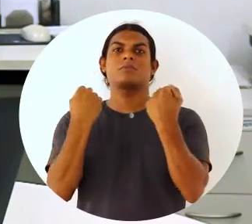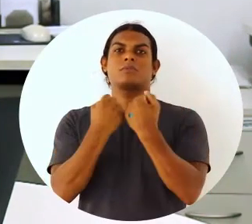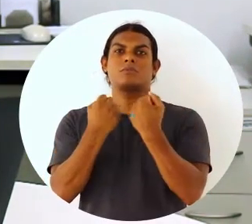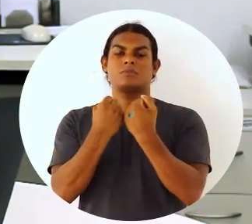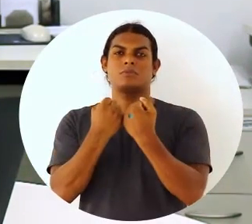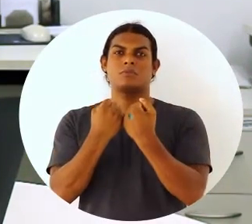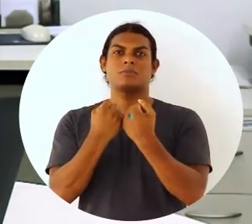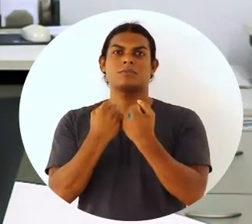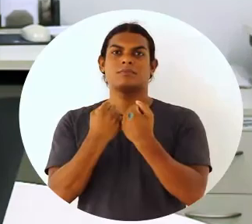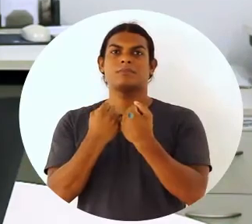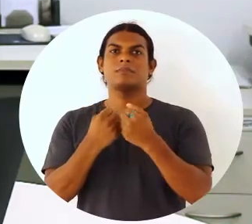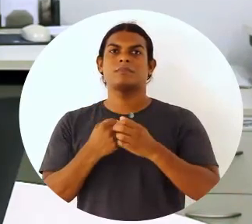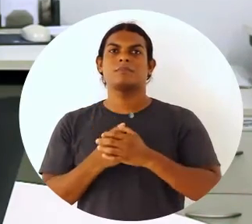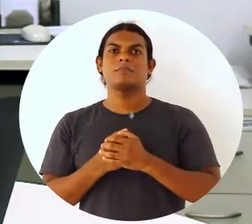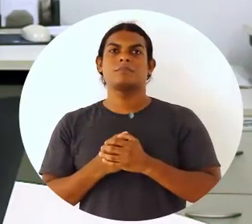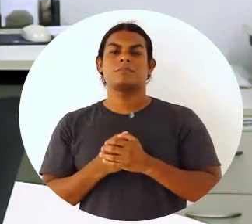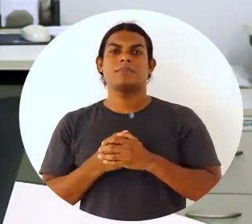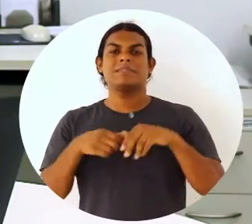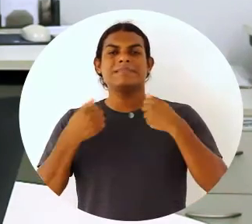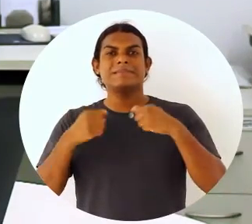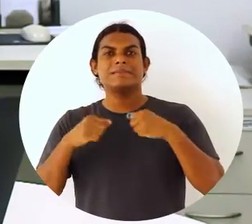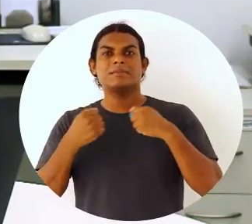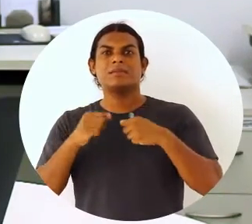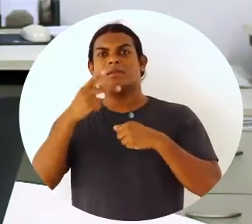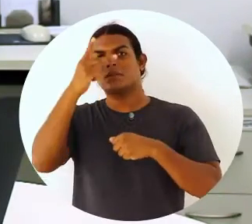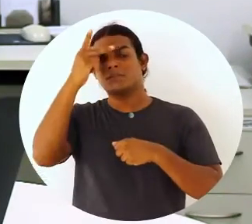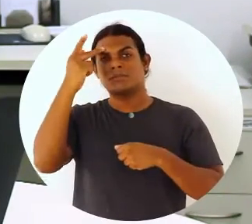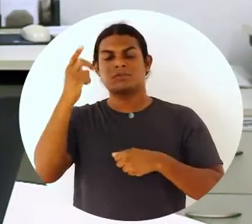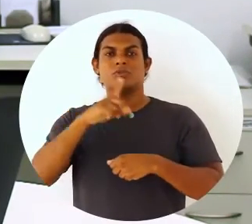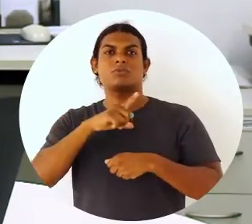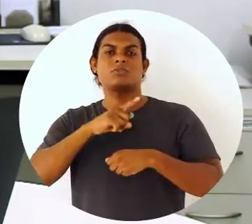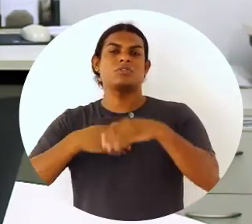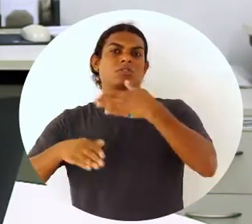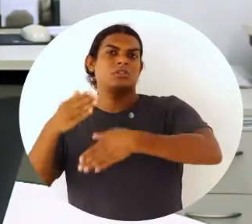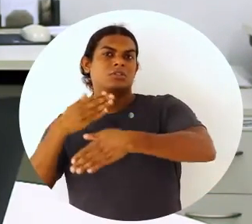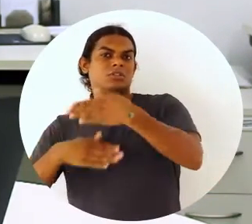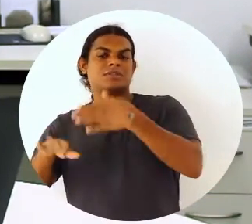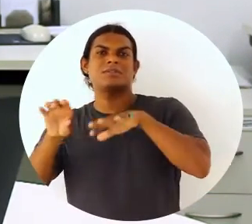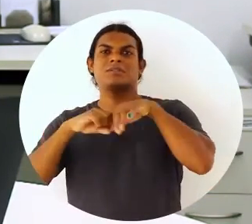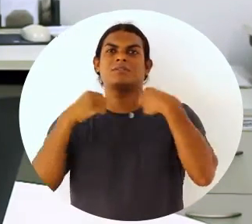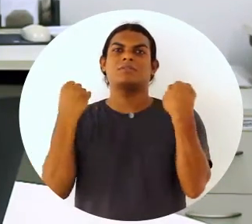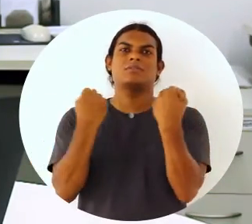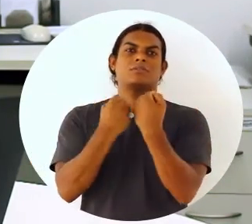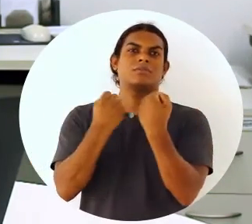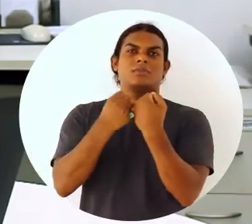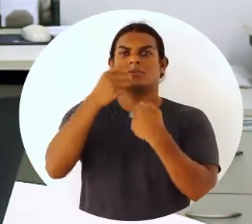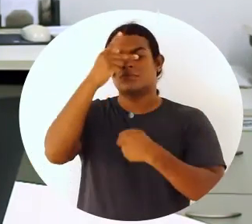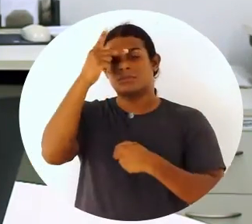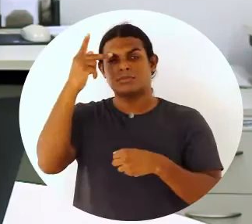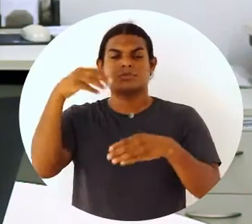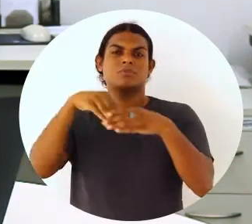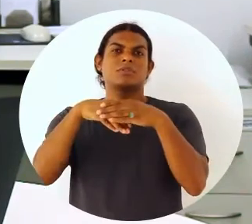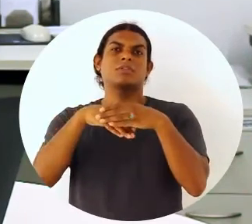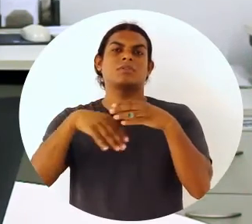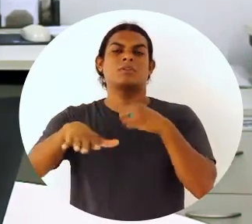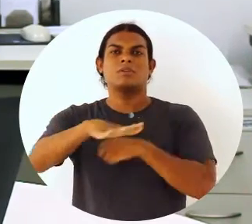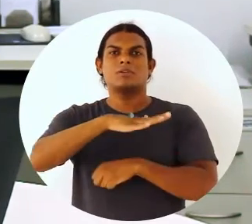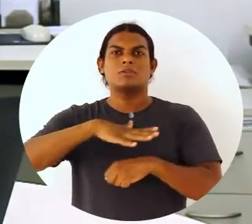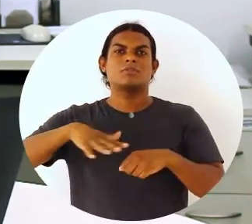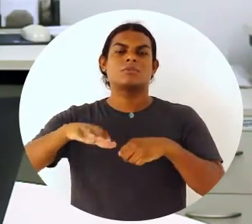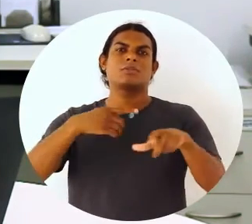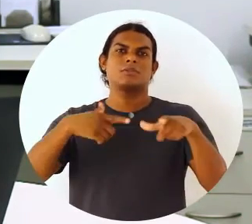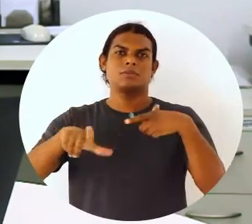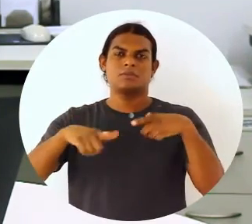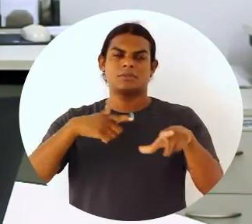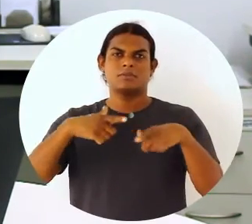psicossociais e a necessidade que o indivíduo tinha de interagir socialmente com os outros colegas dentro do ambiente de trabalho fazia com